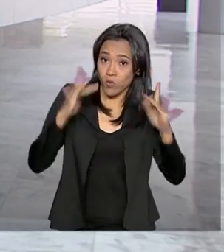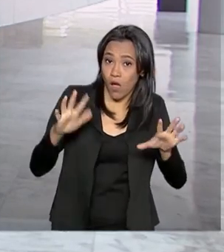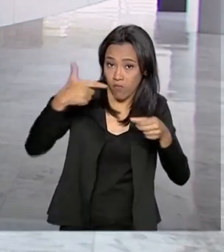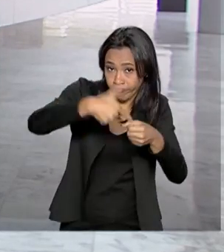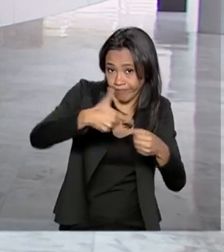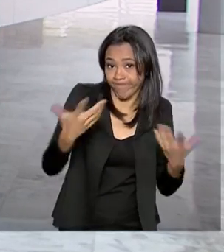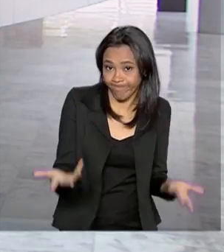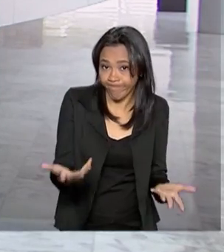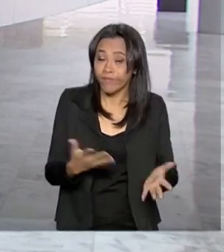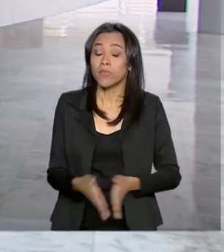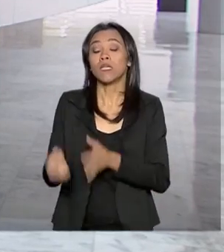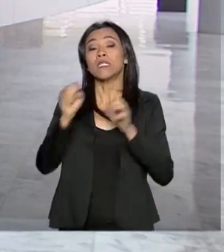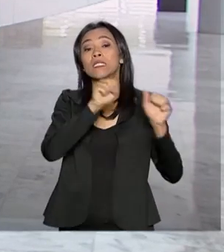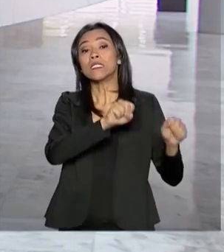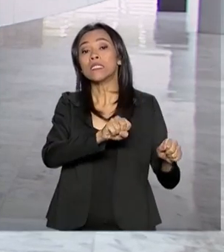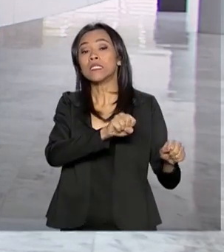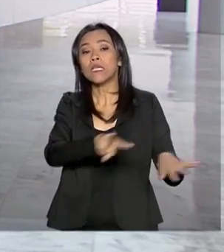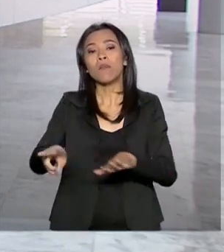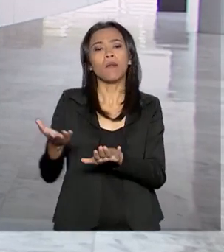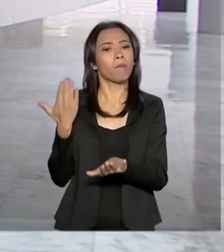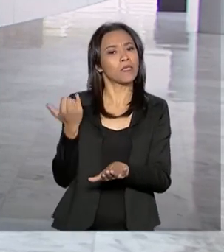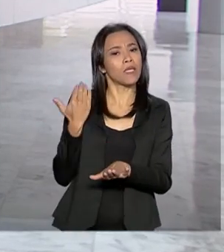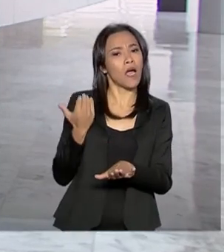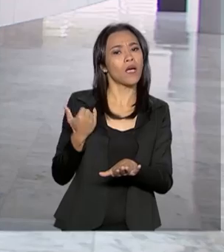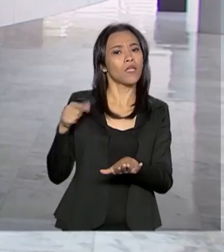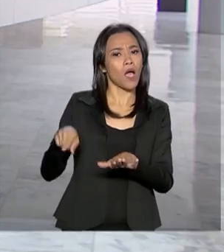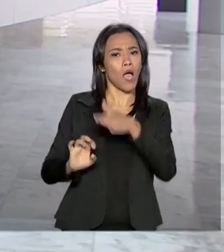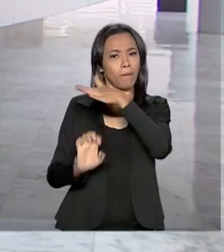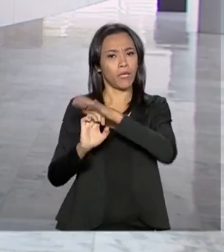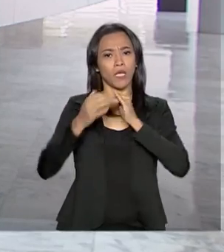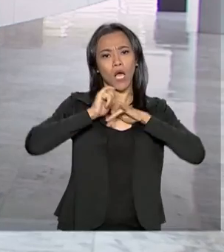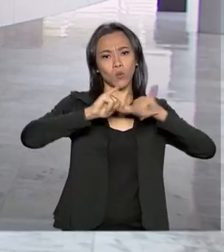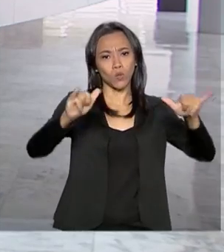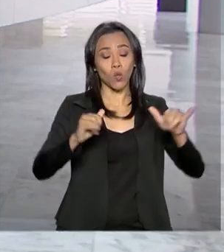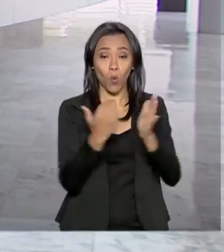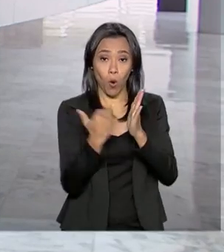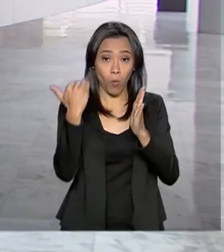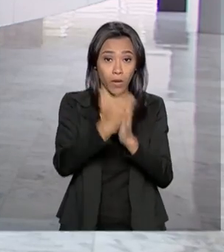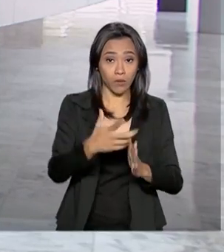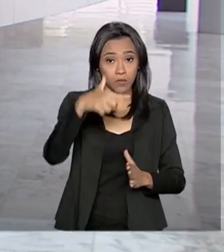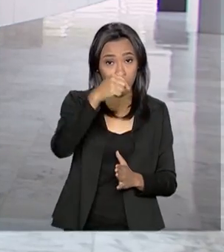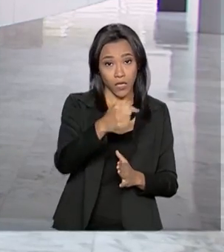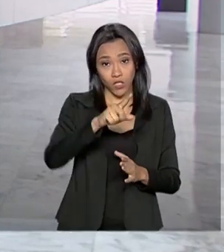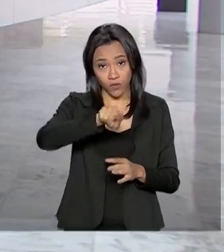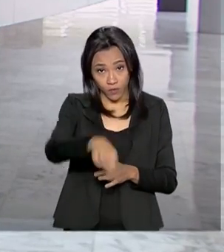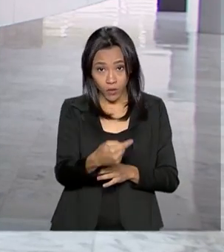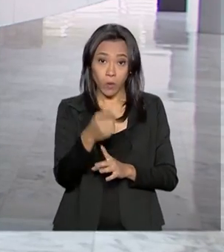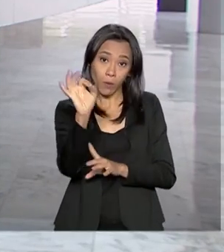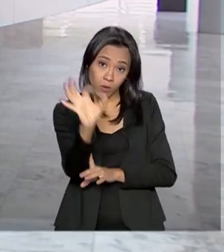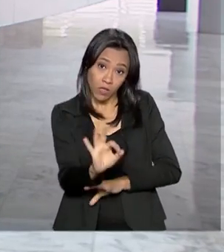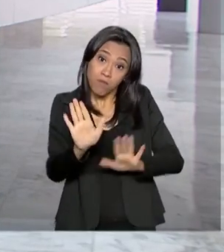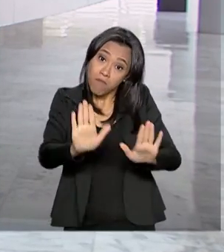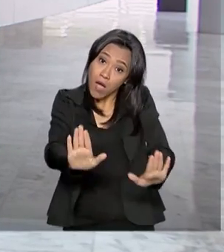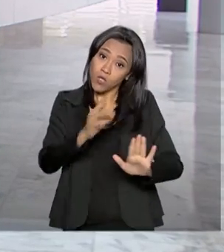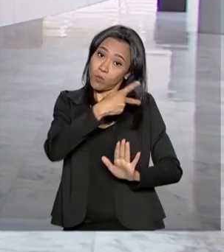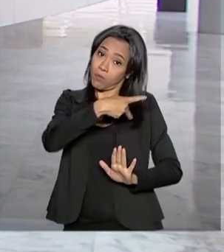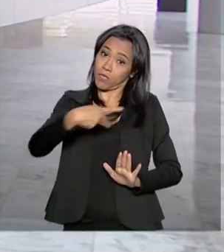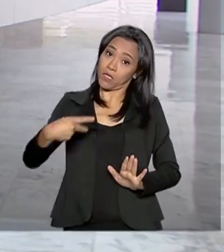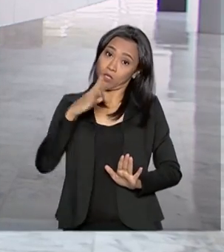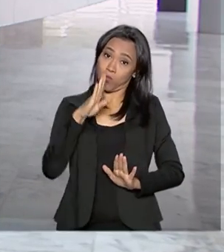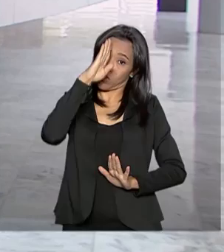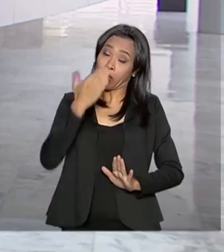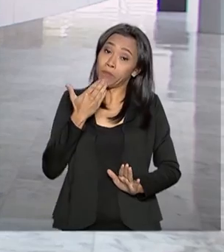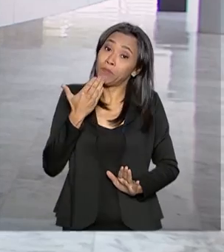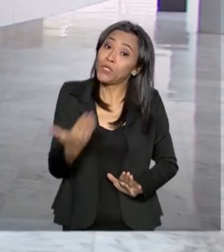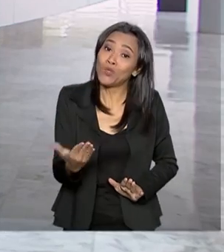passada, a Petrobras havia anunciado um reajuste de 5,7%, mas o presidente Jair Bolsonaro pediu para que